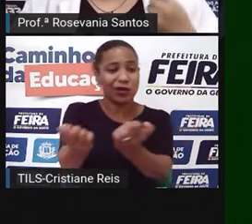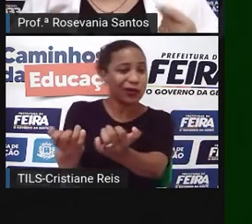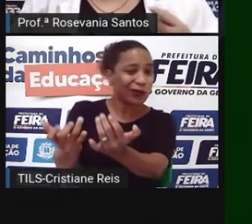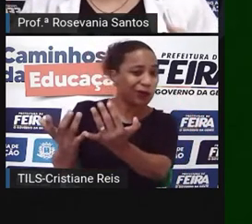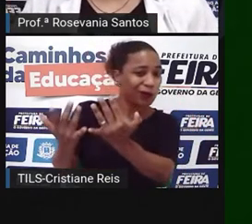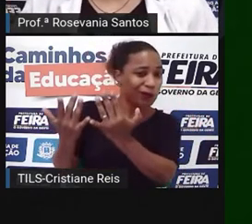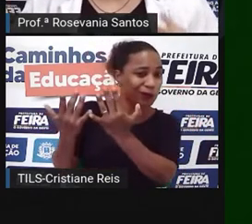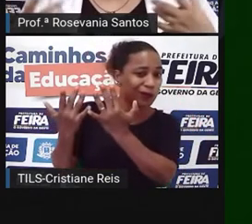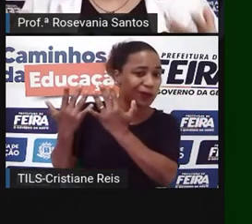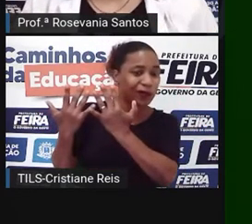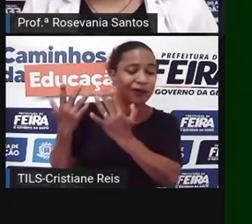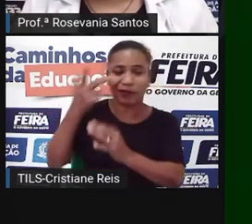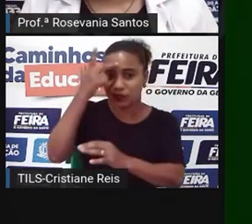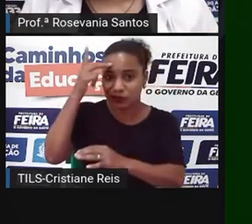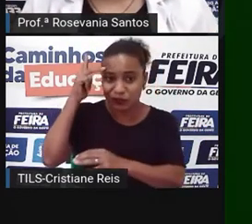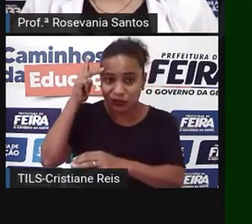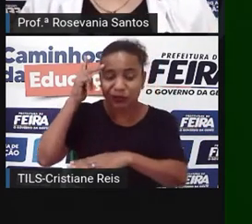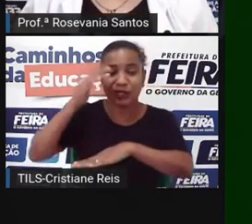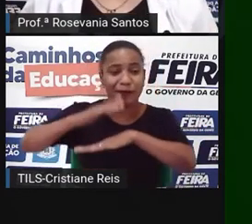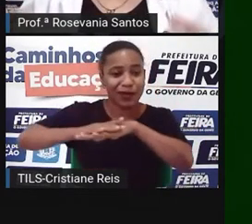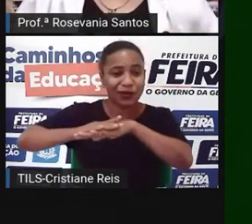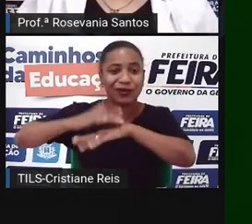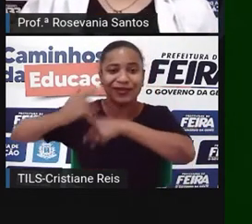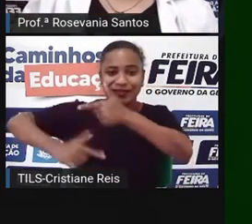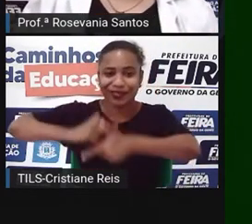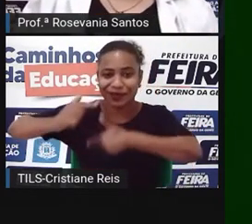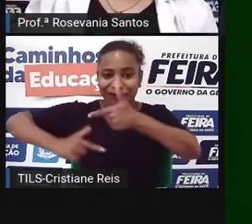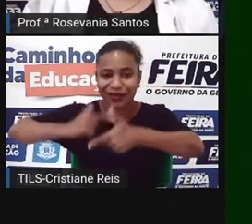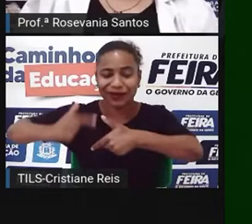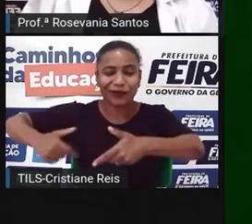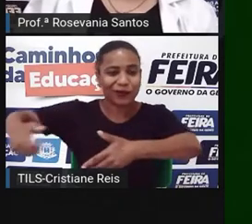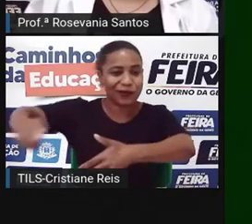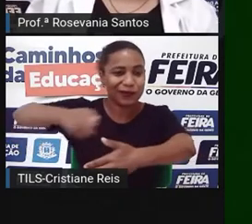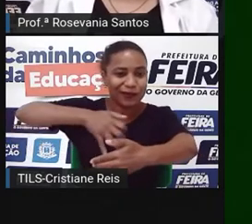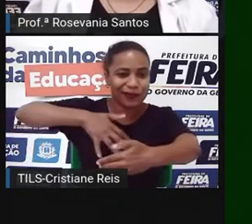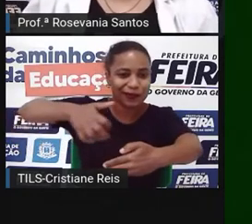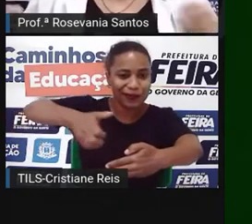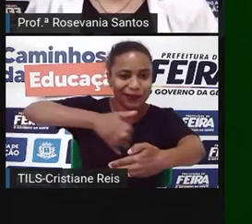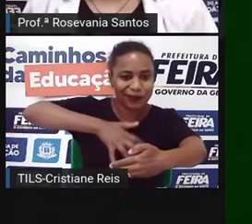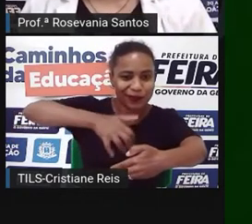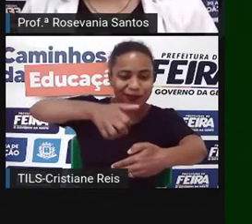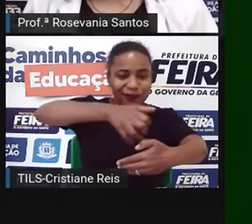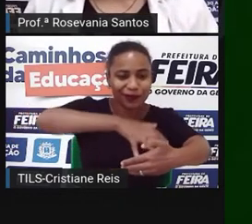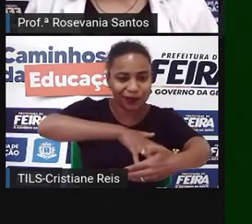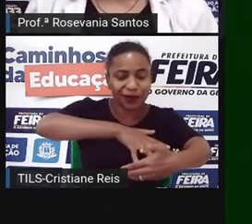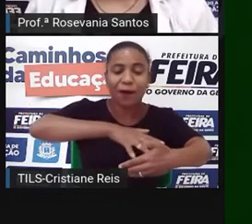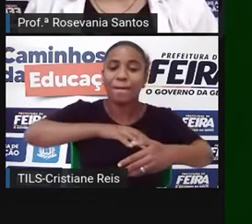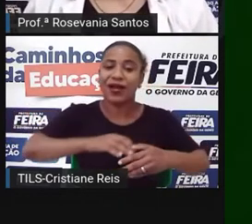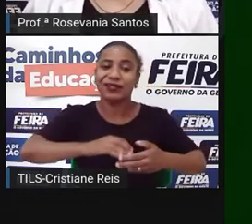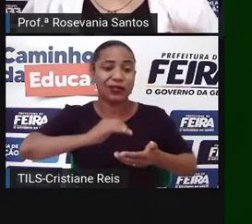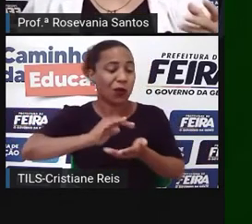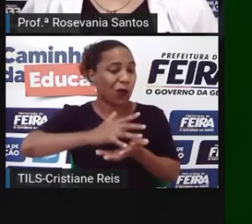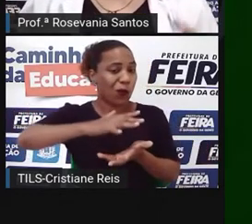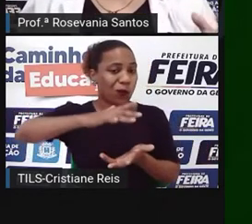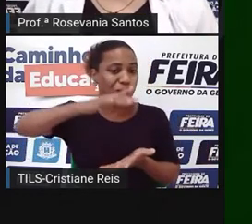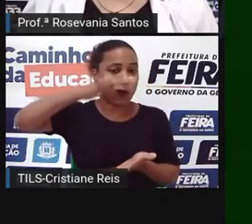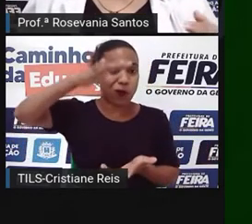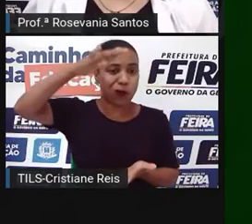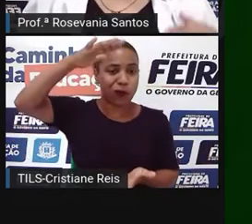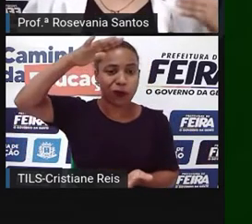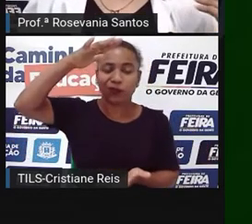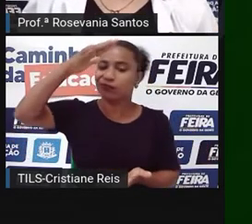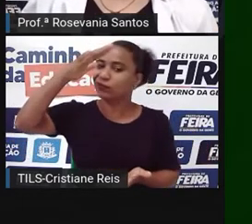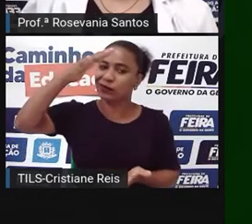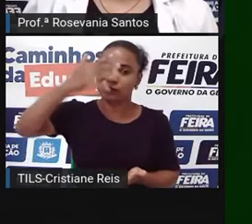ou seja, né? A mão de obra também é grande. A produtividade, infelizmente, não é tão grande assim. E também